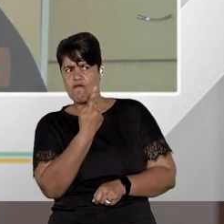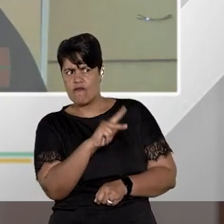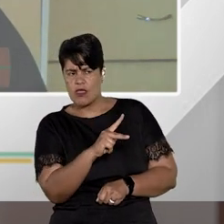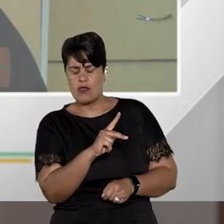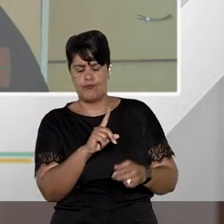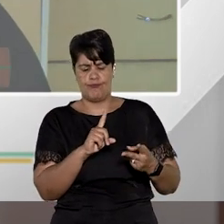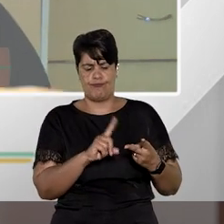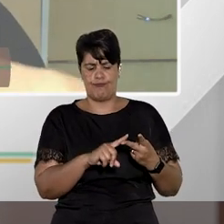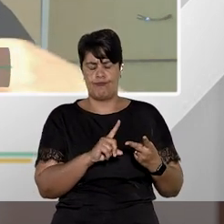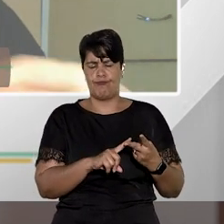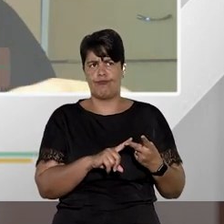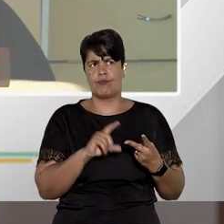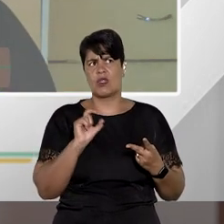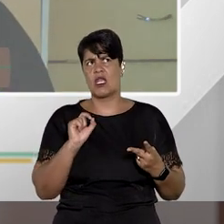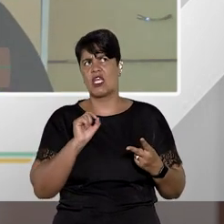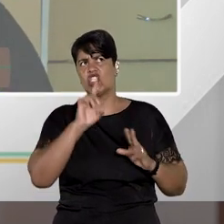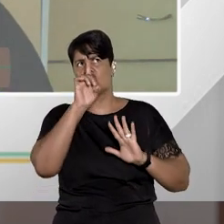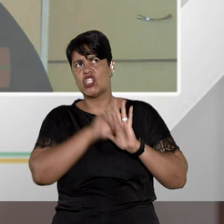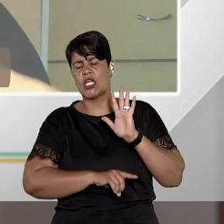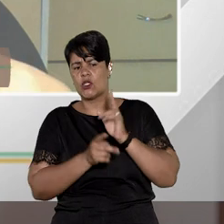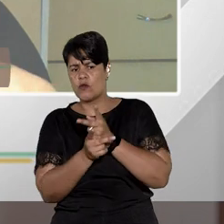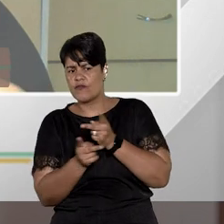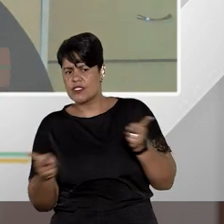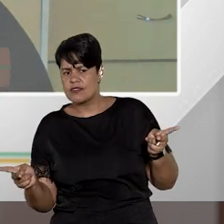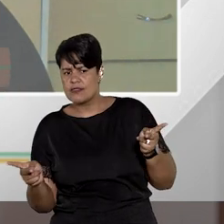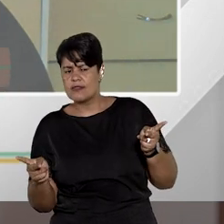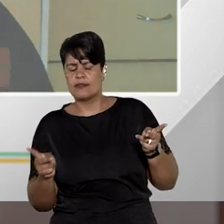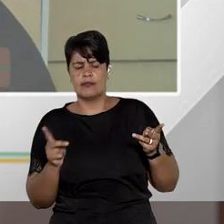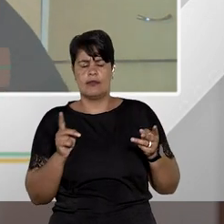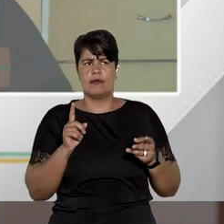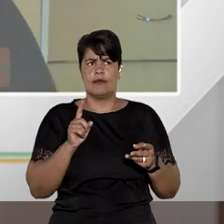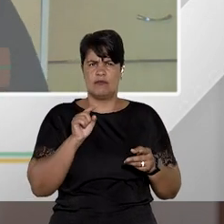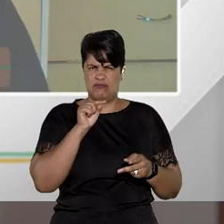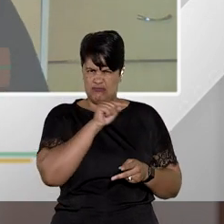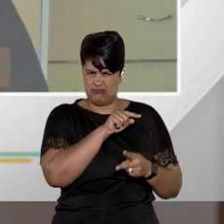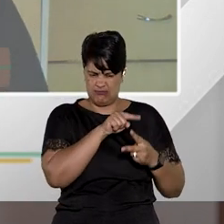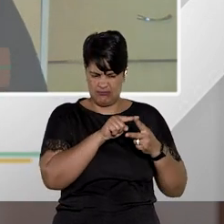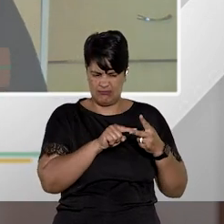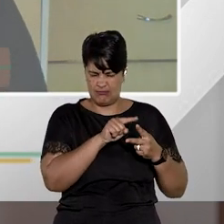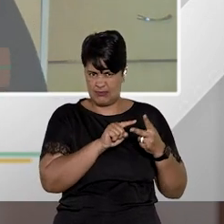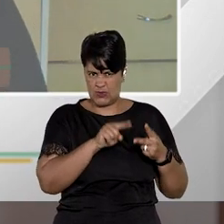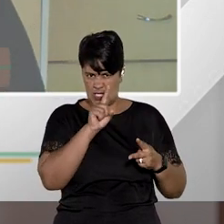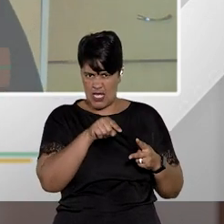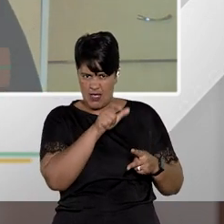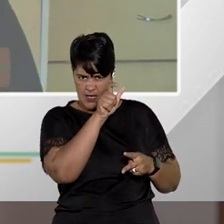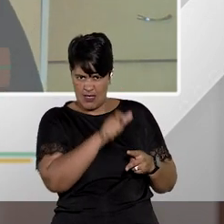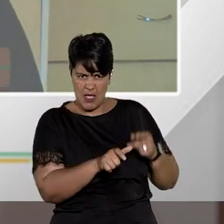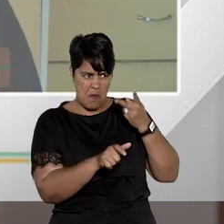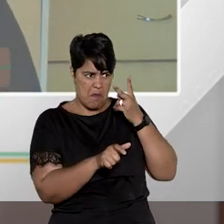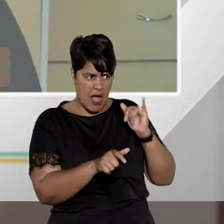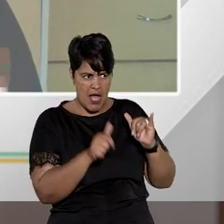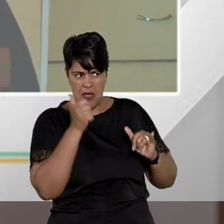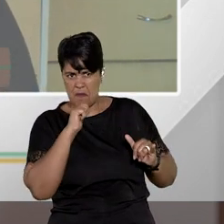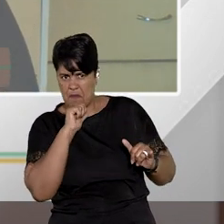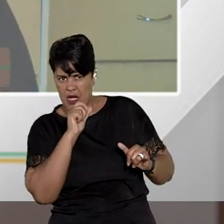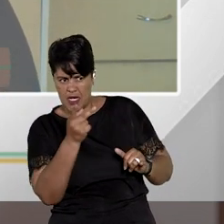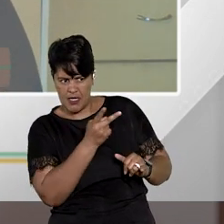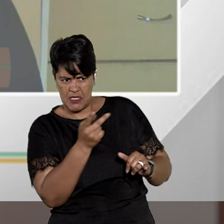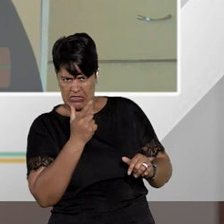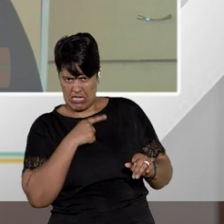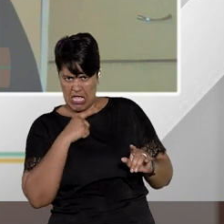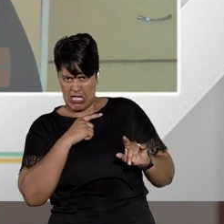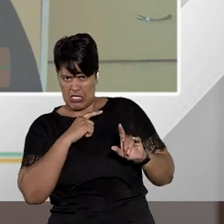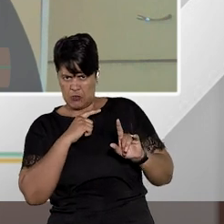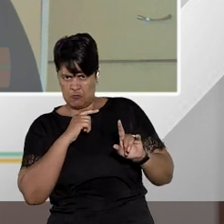discutindo a questão de direito de visita isso envolve em relação àquela pessoa aquele pai ou aquela mãe alguma